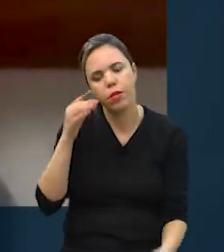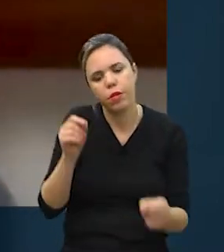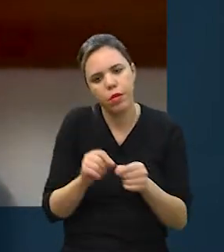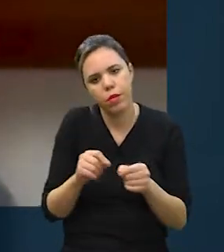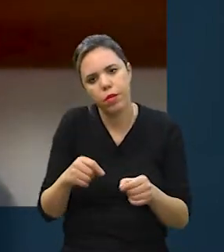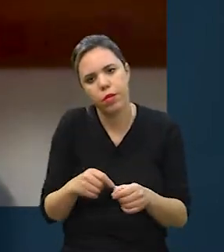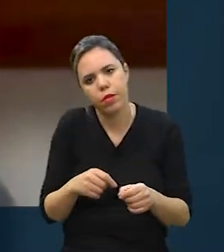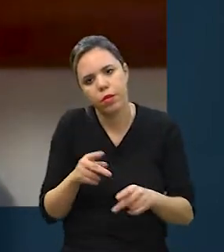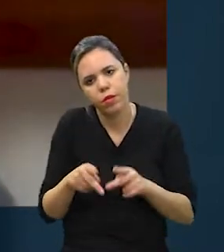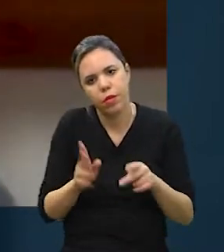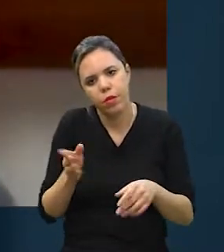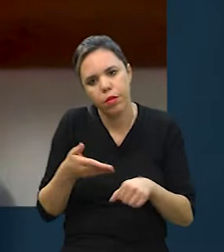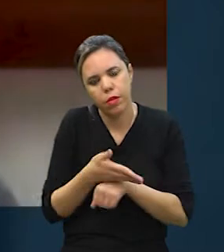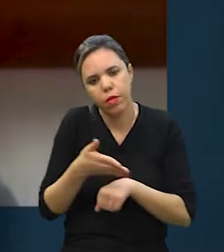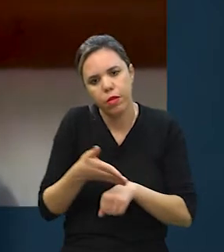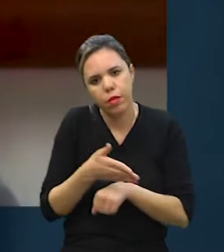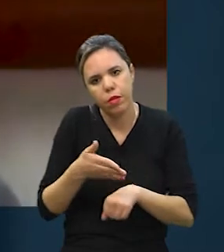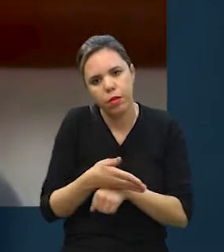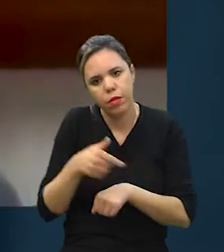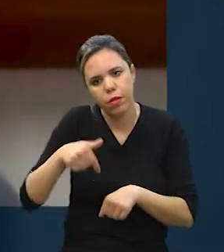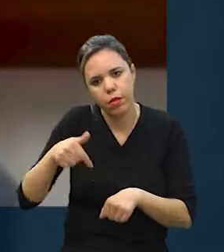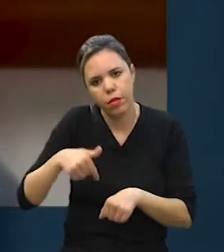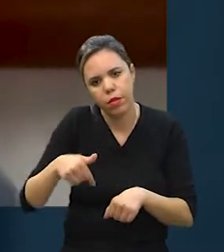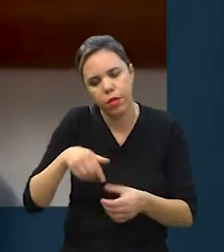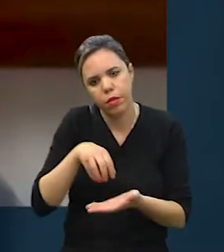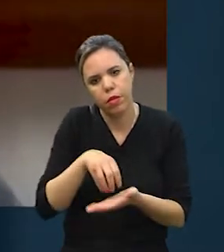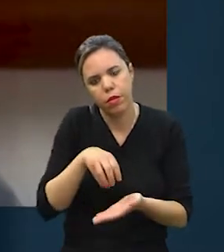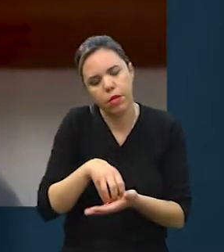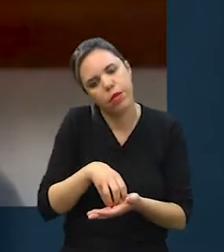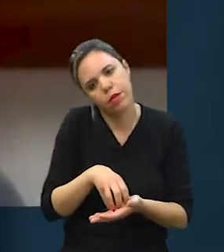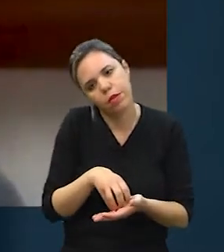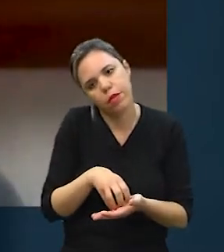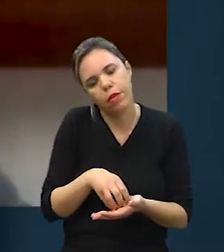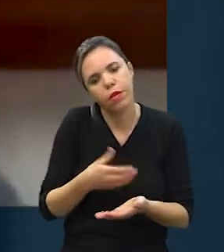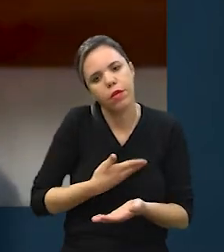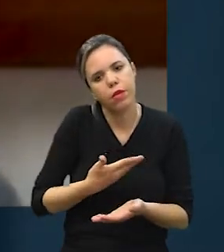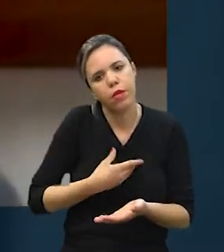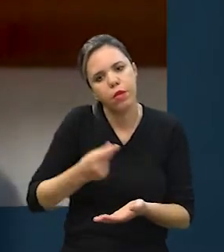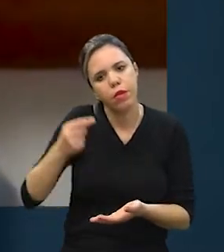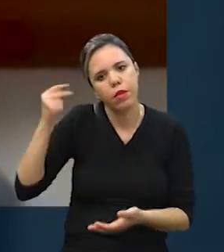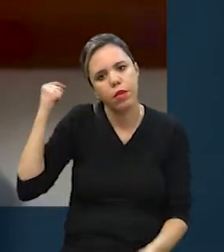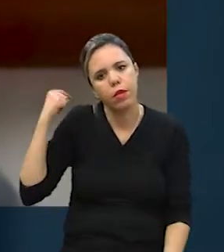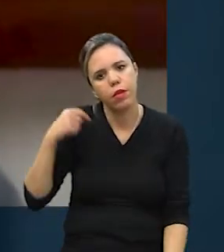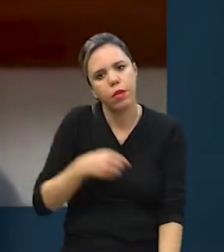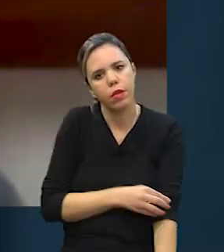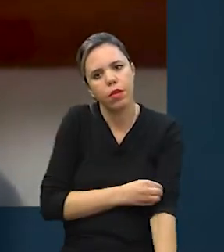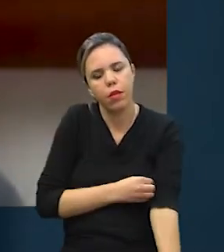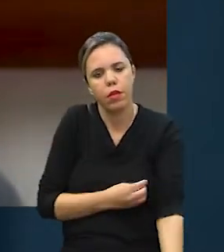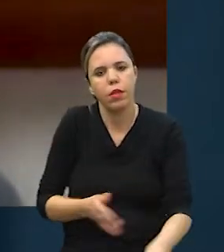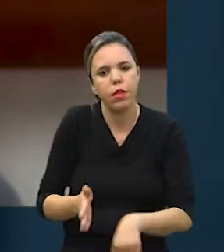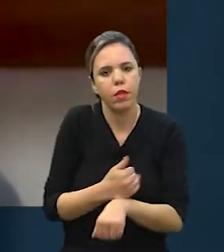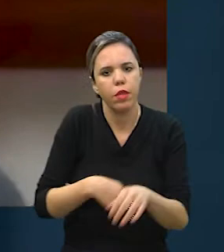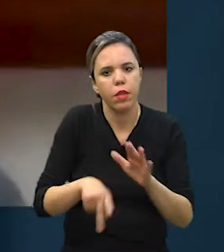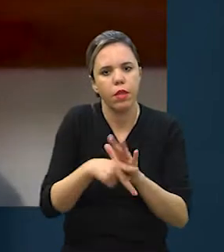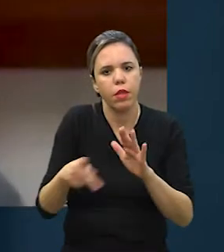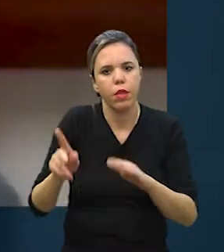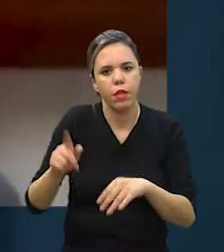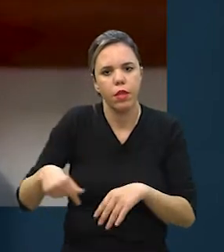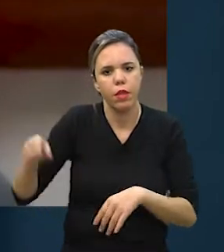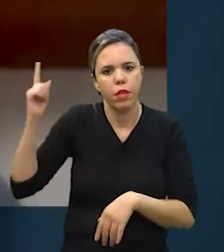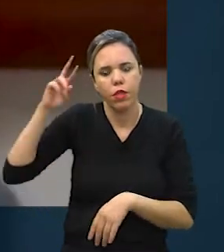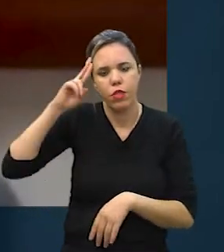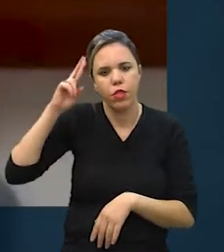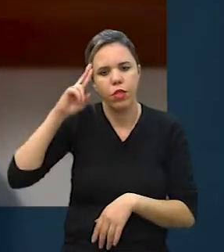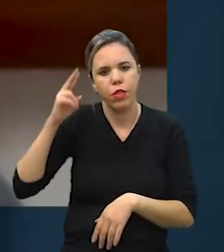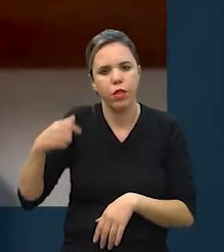ele já faz parte do nosso núcleo de amigos há muito tempo. Muito antes de ser o... Já